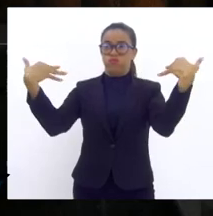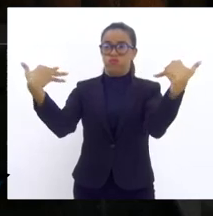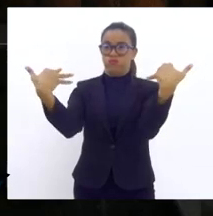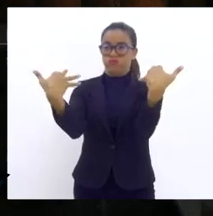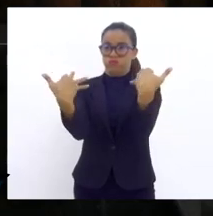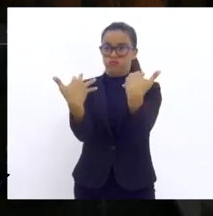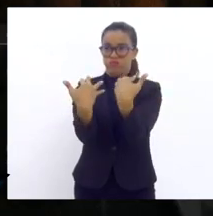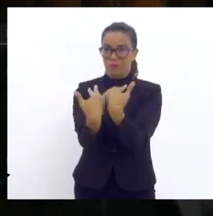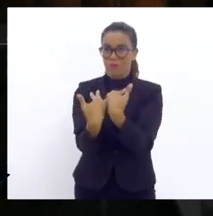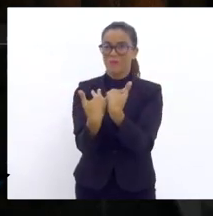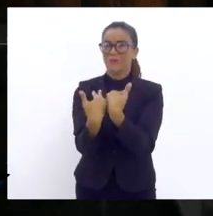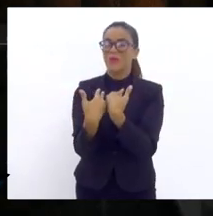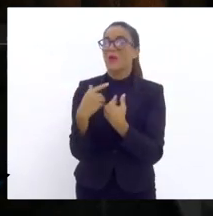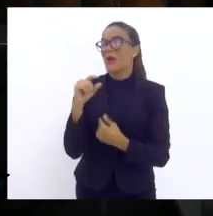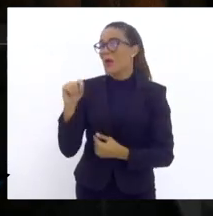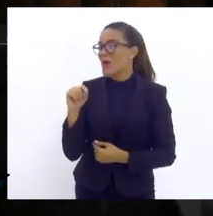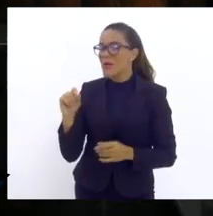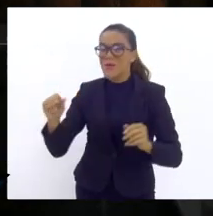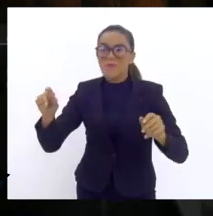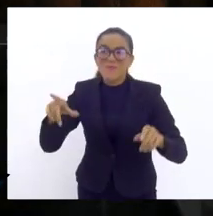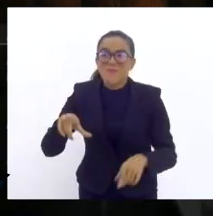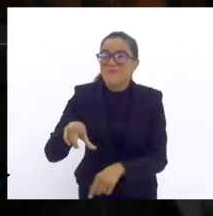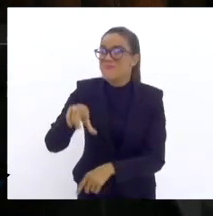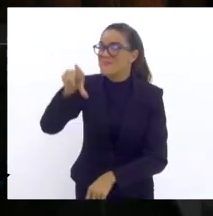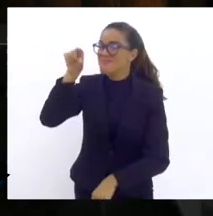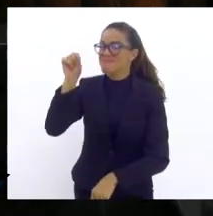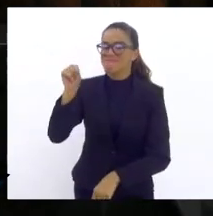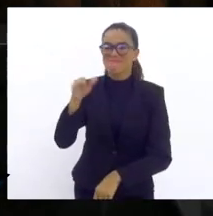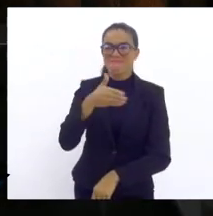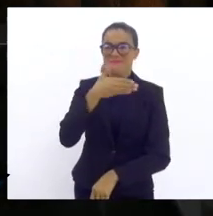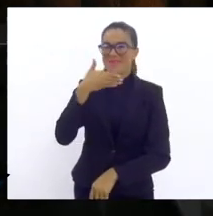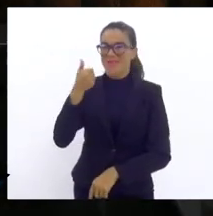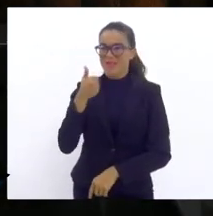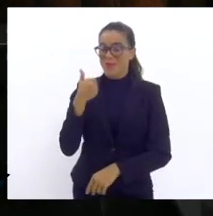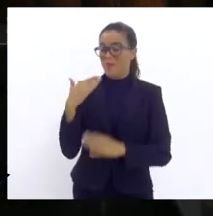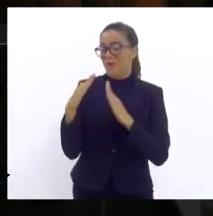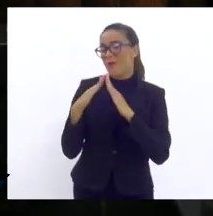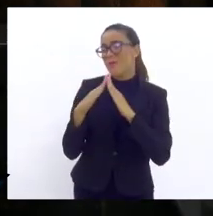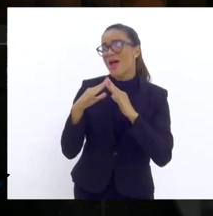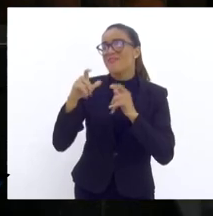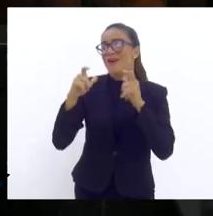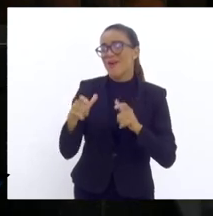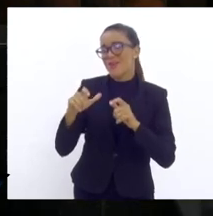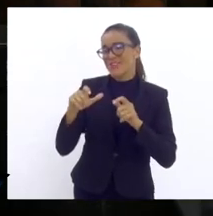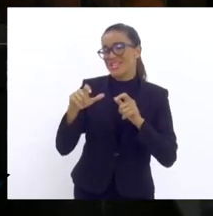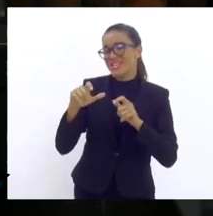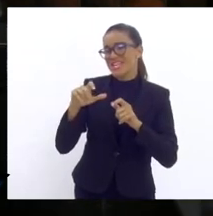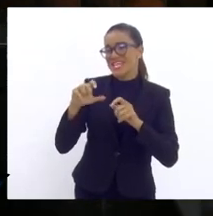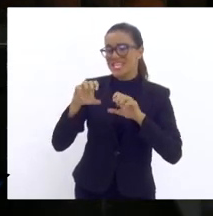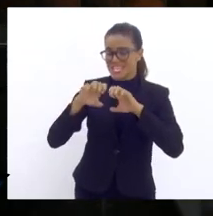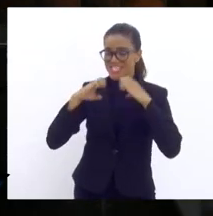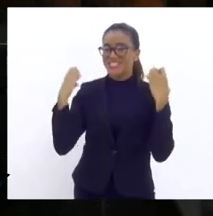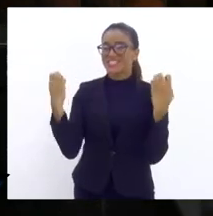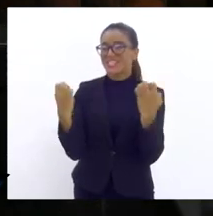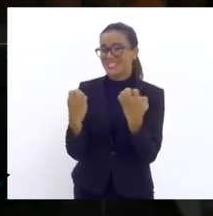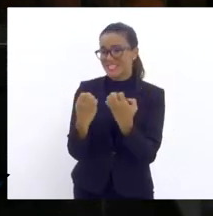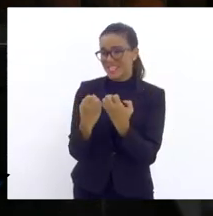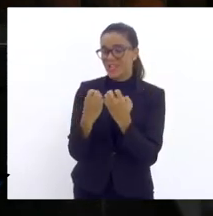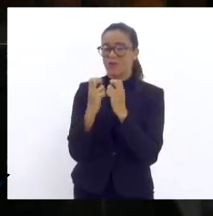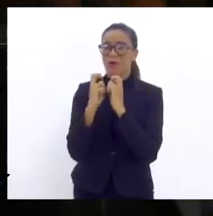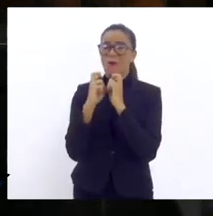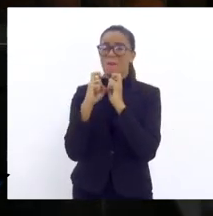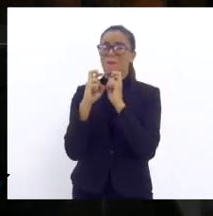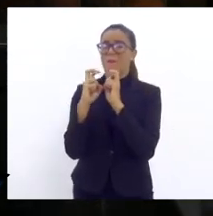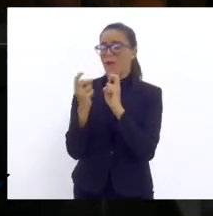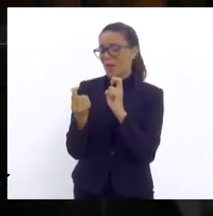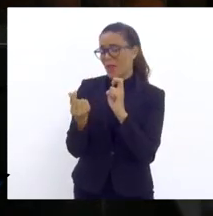era o nosso prato predileto. Eu morava no Engenho de Dentro, bastava pegar o trem, que era